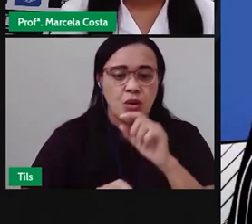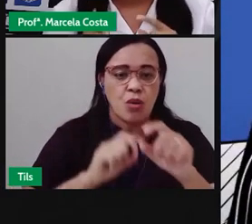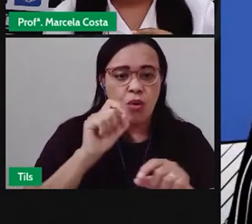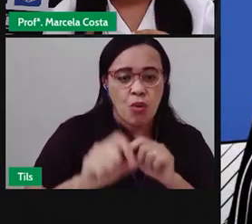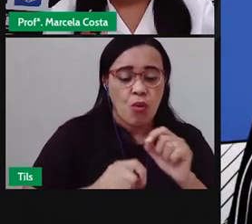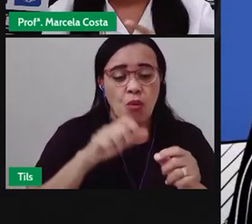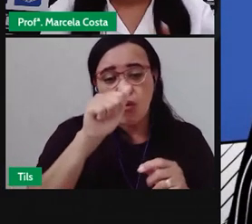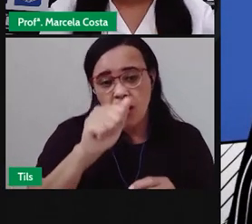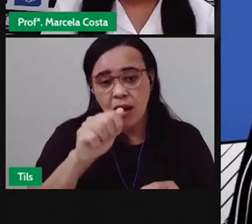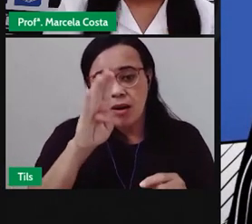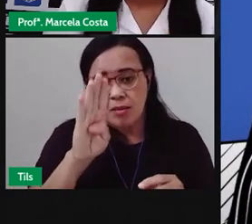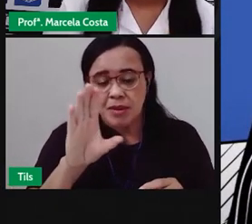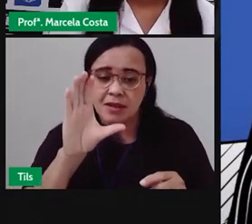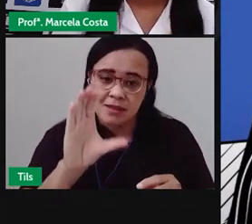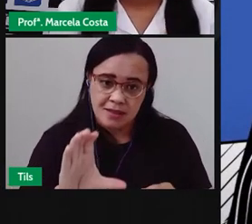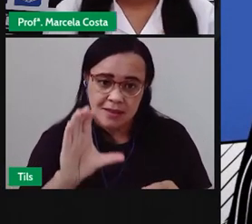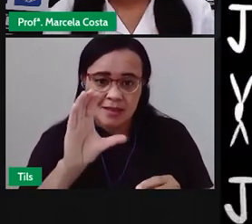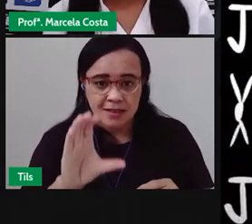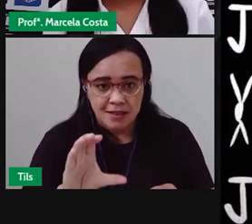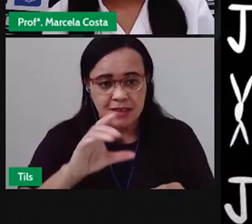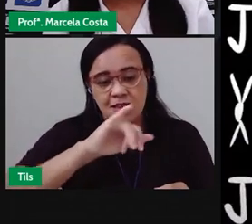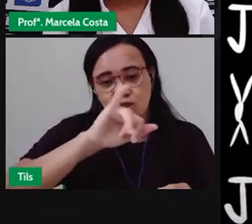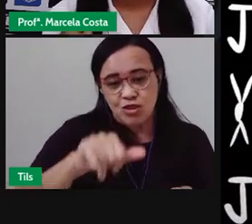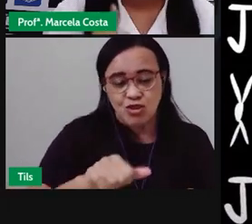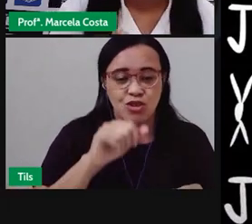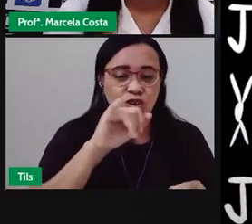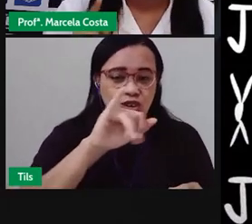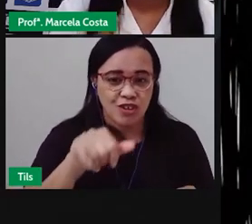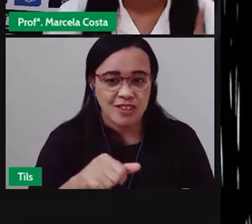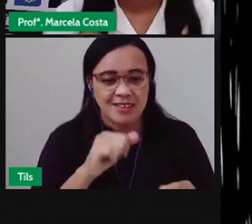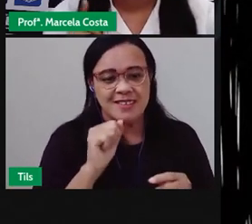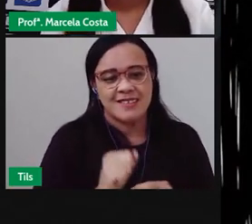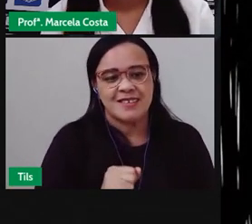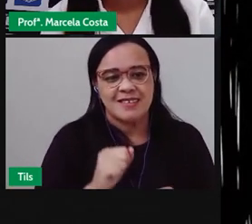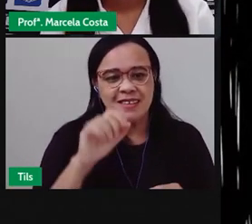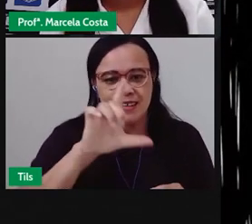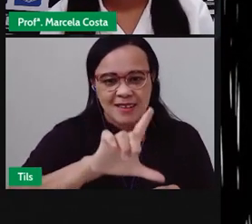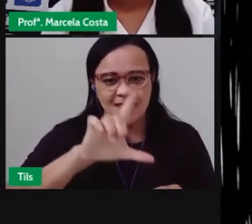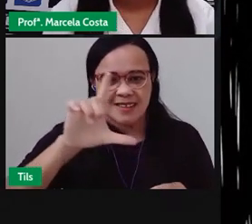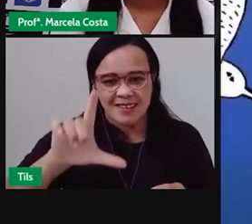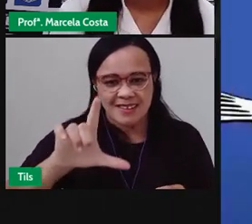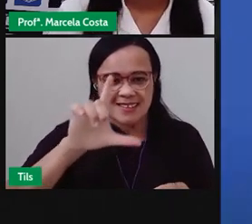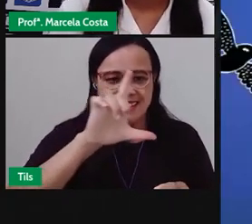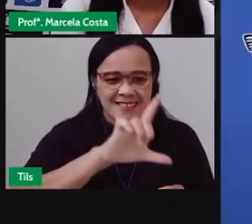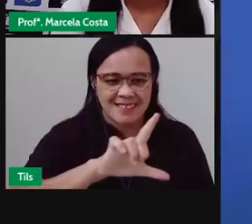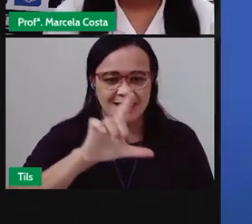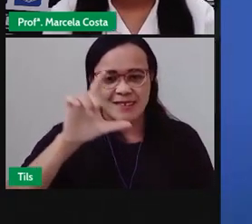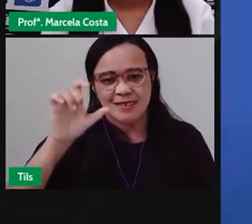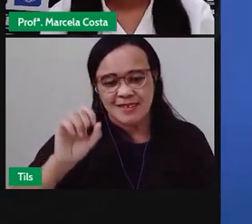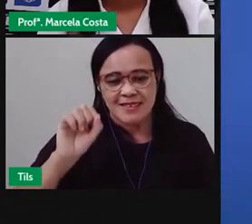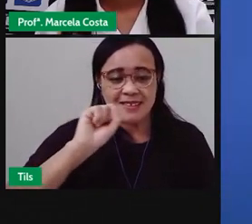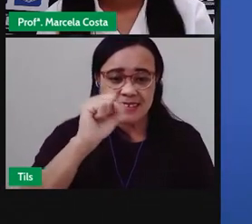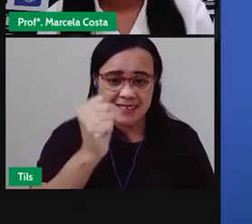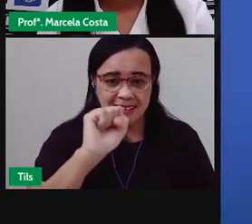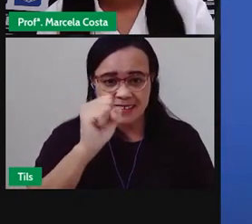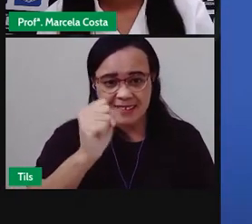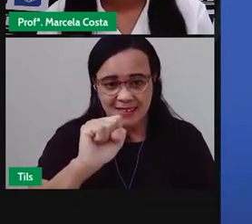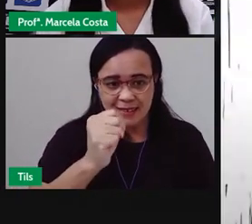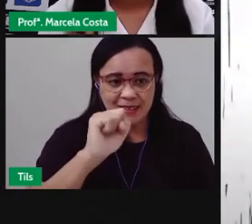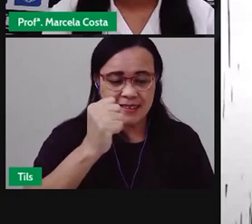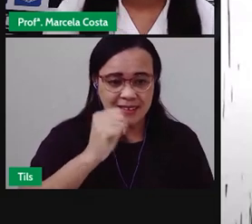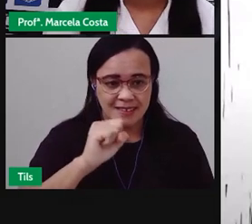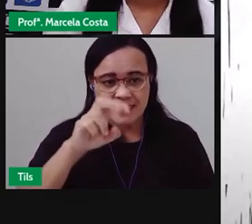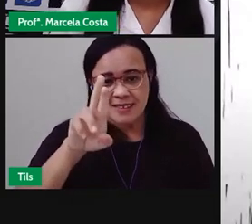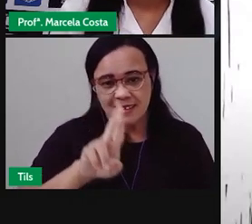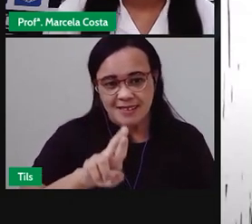ABC, o J é G, o L é Lê, o SS mais o R,